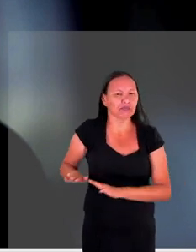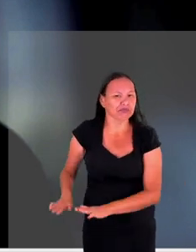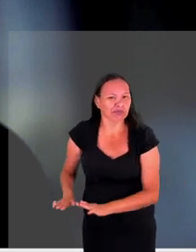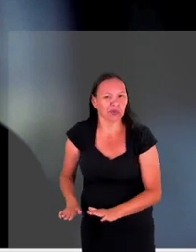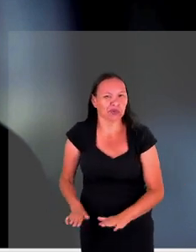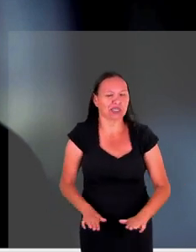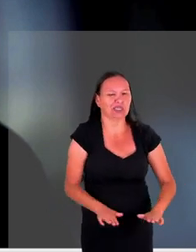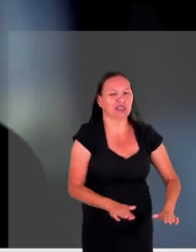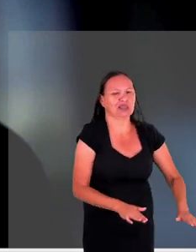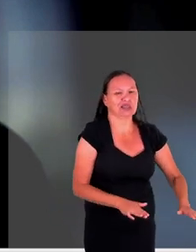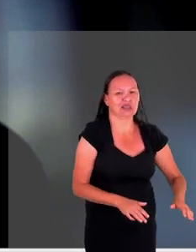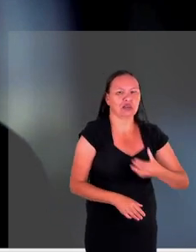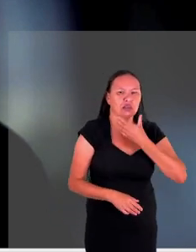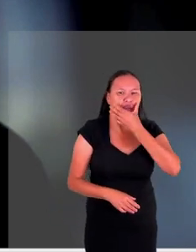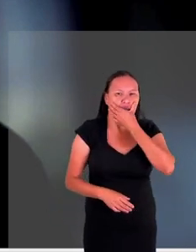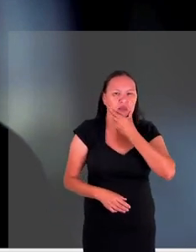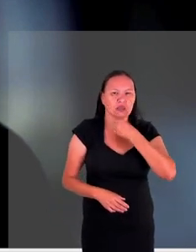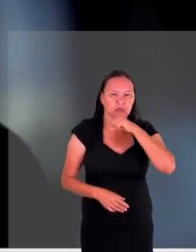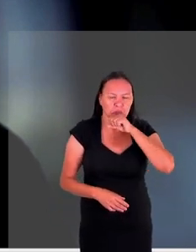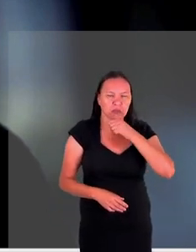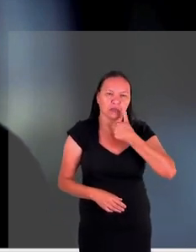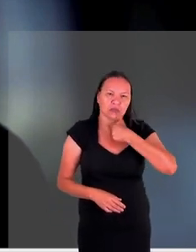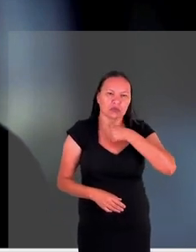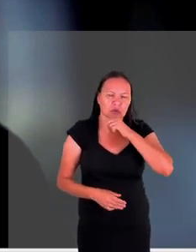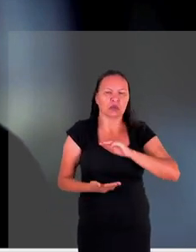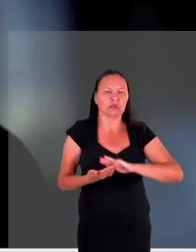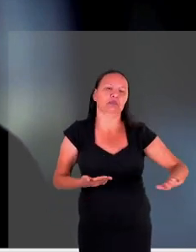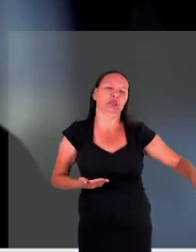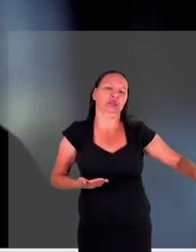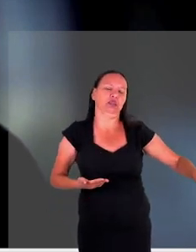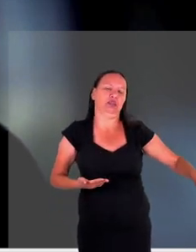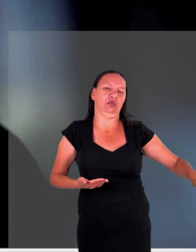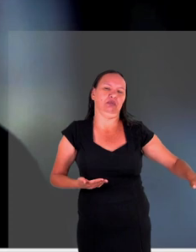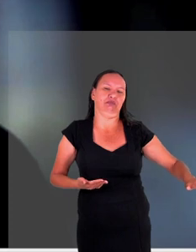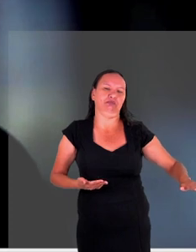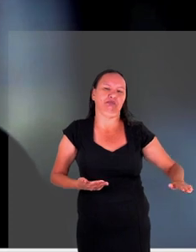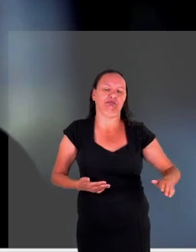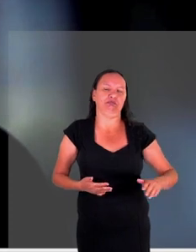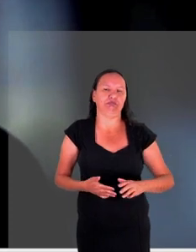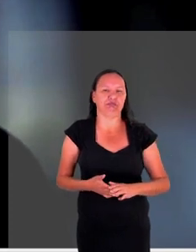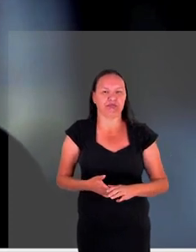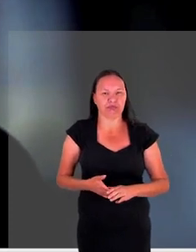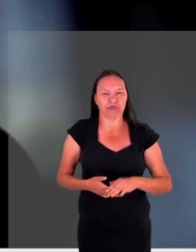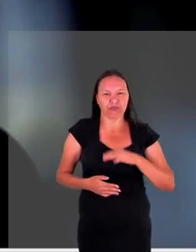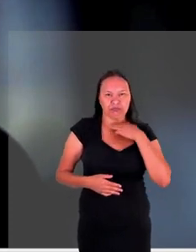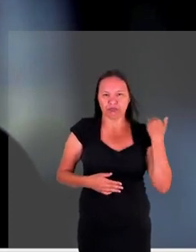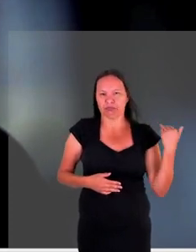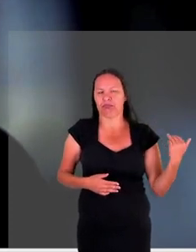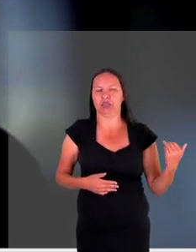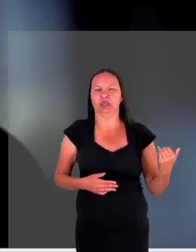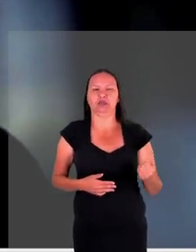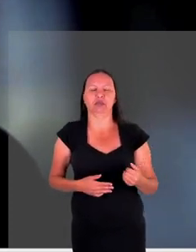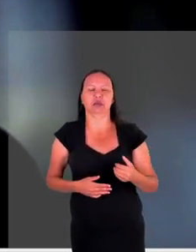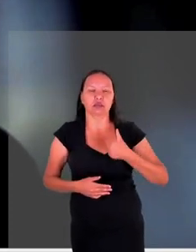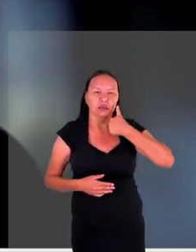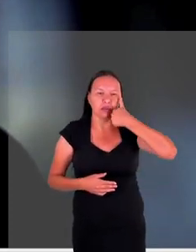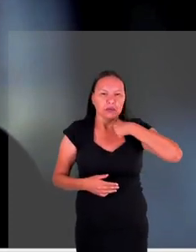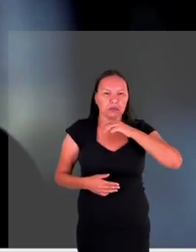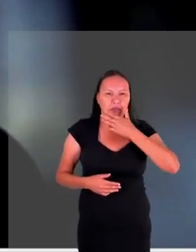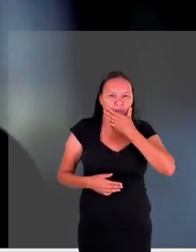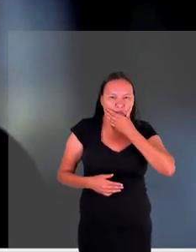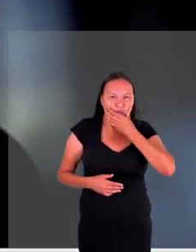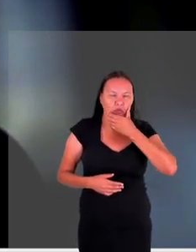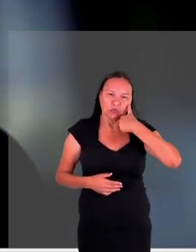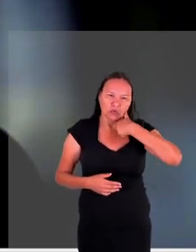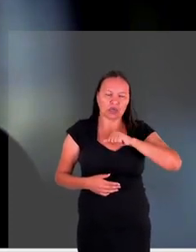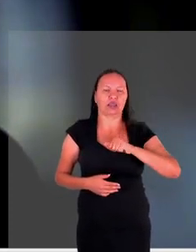e aí a gente tem nesse mesmo que eu falei da tipificação da vítima crianças mulheres geralmente a sociedade também